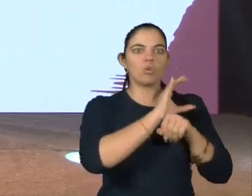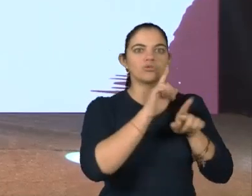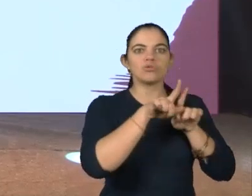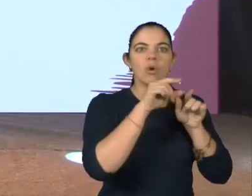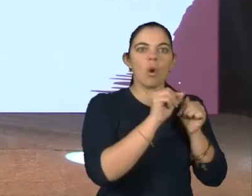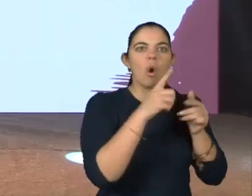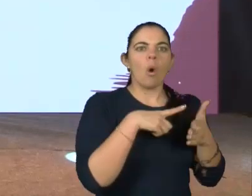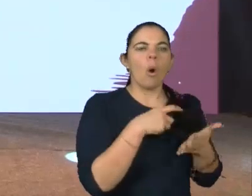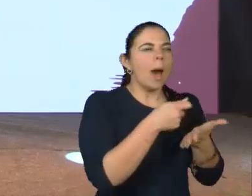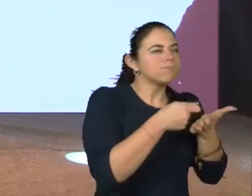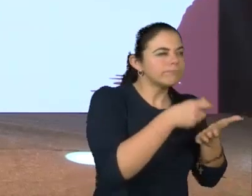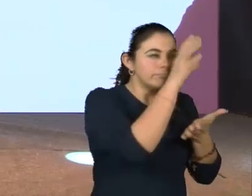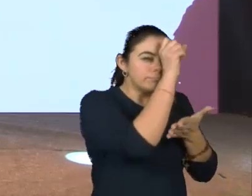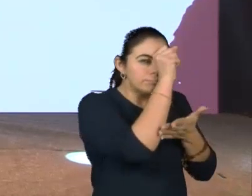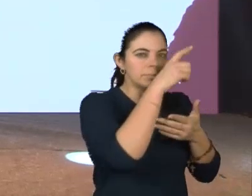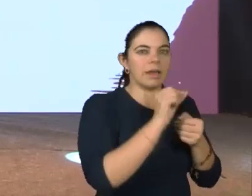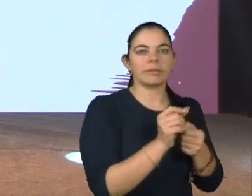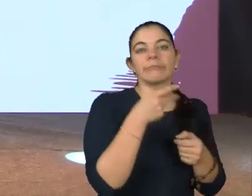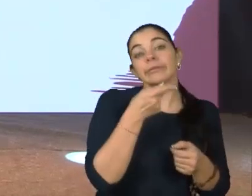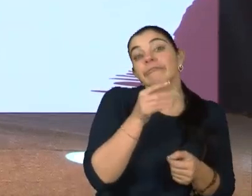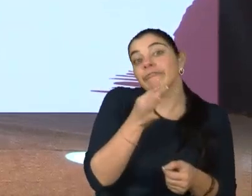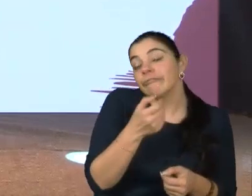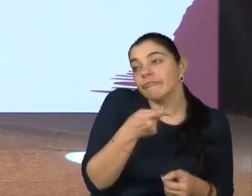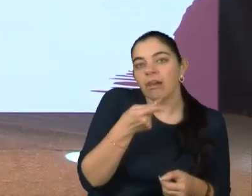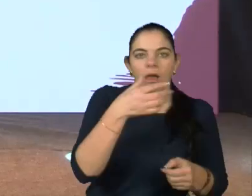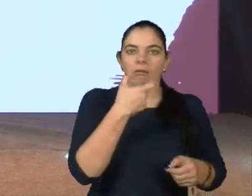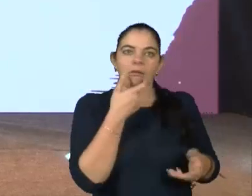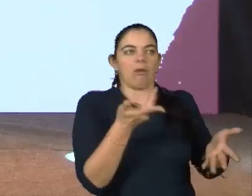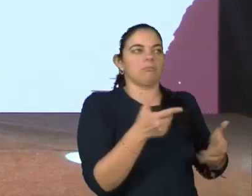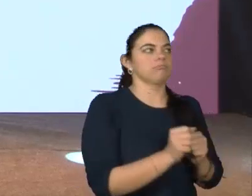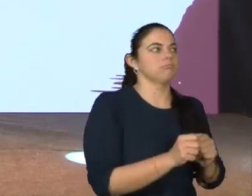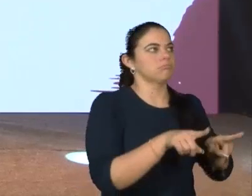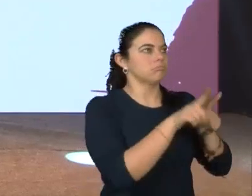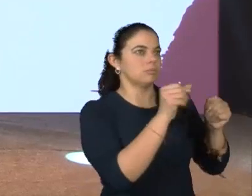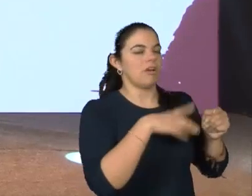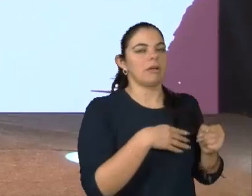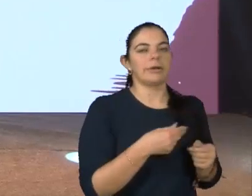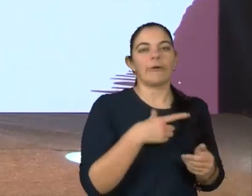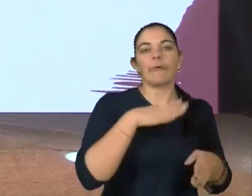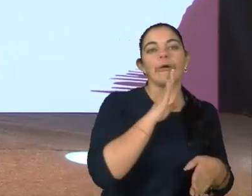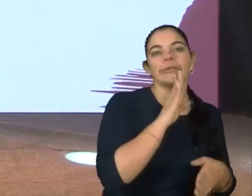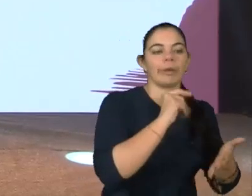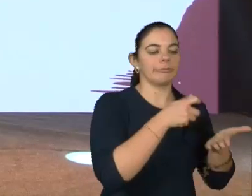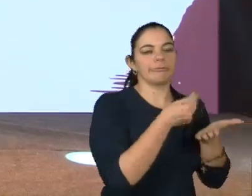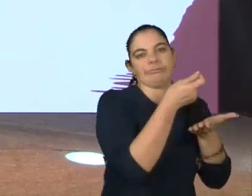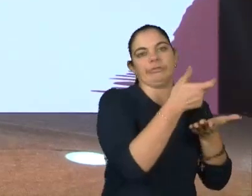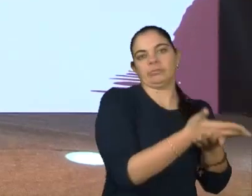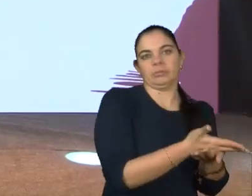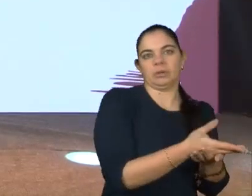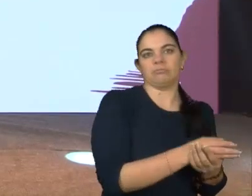se dedicar e aprender. Saber falar inglês, saber programar, saber finanças e assim por diante.